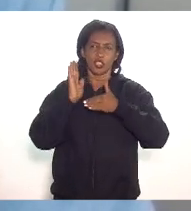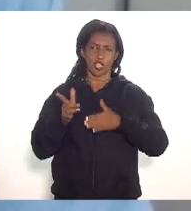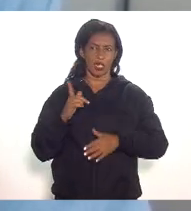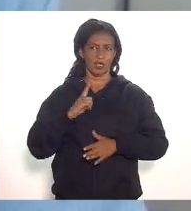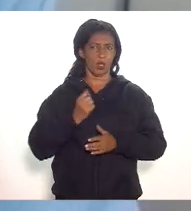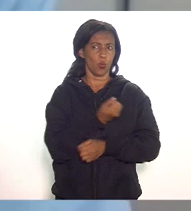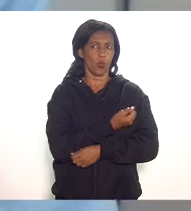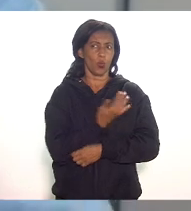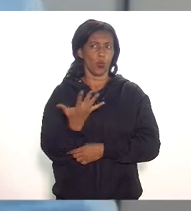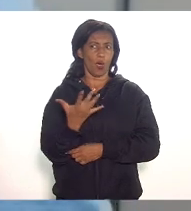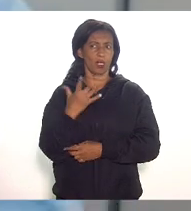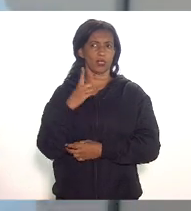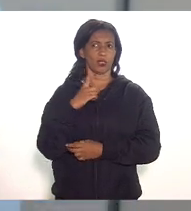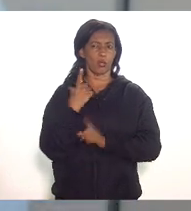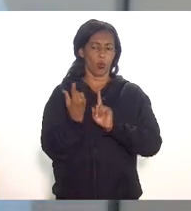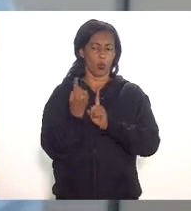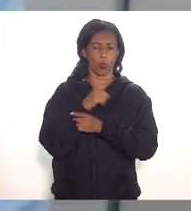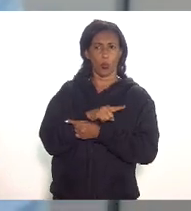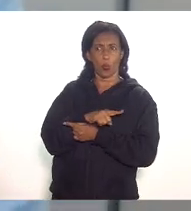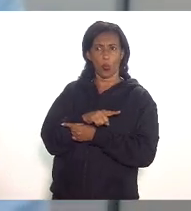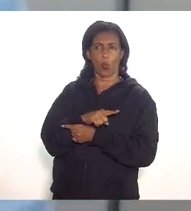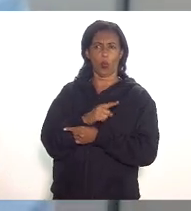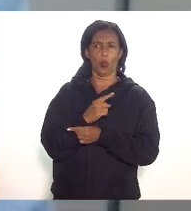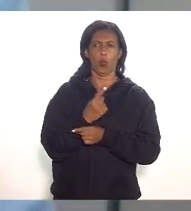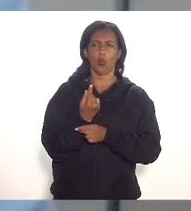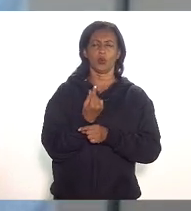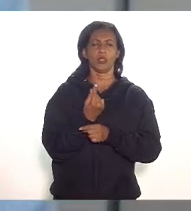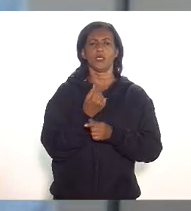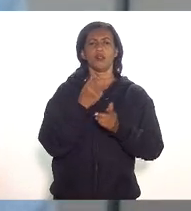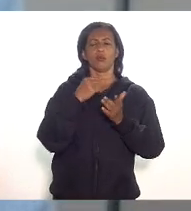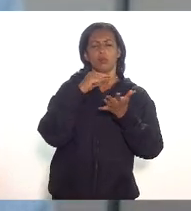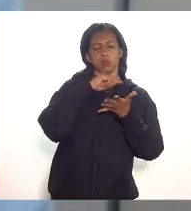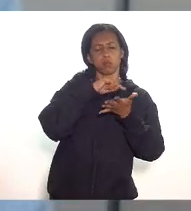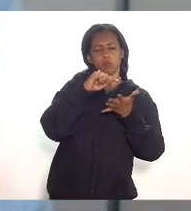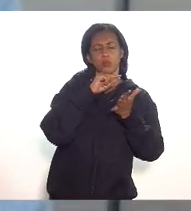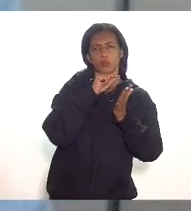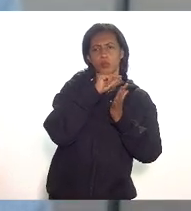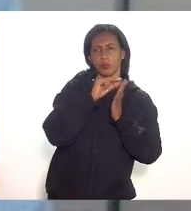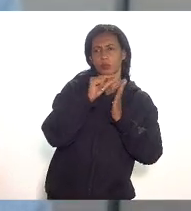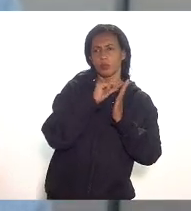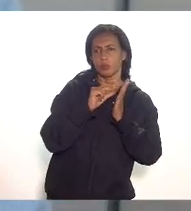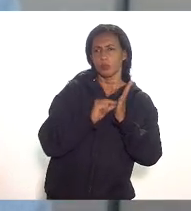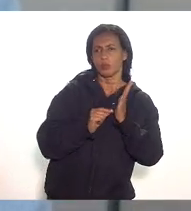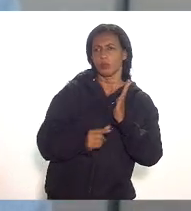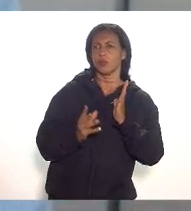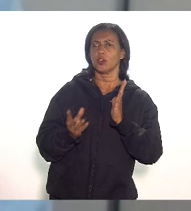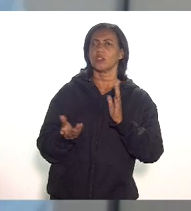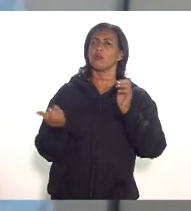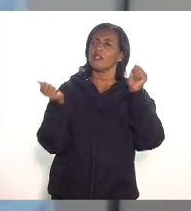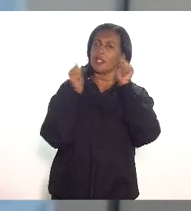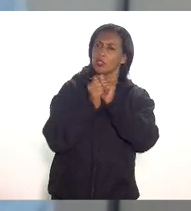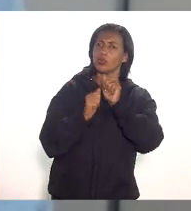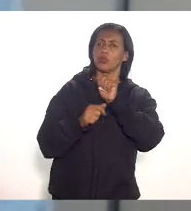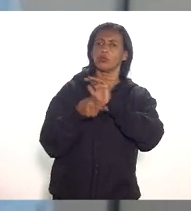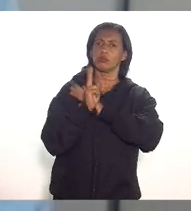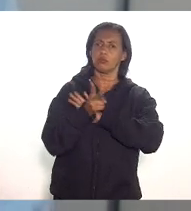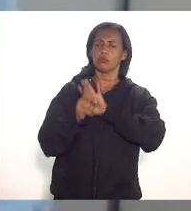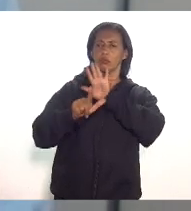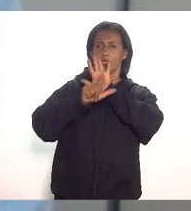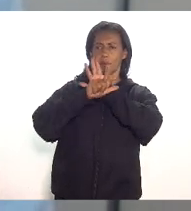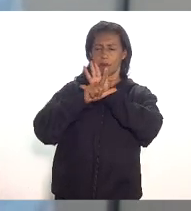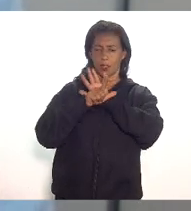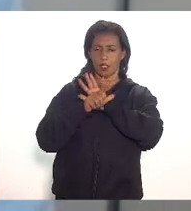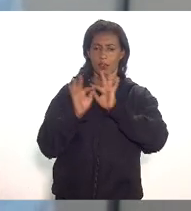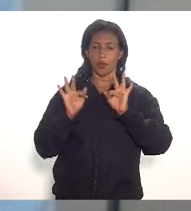quais são as contrapartidas quais são os requisitos eles devem ser todos tratados naquela mesma lei e por fim